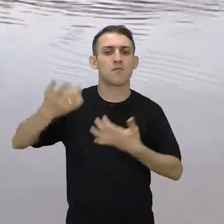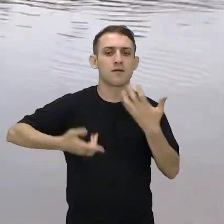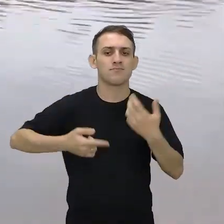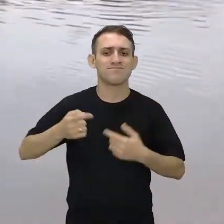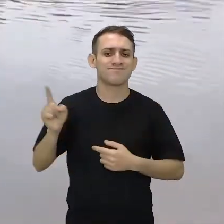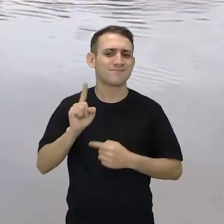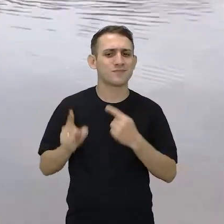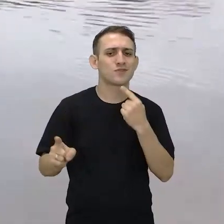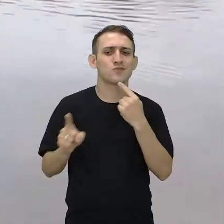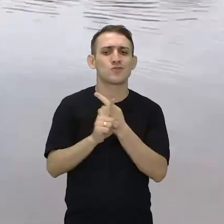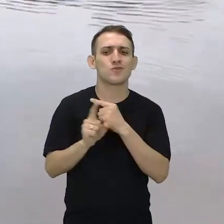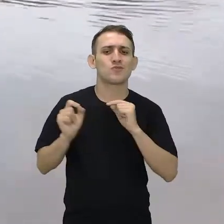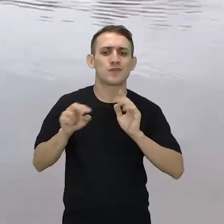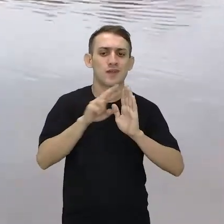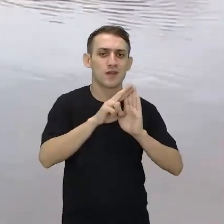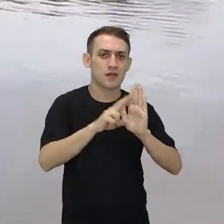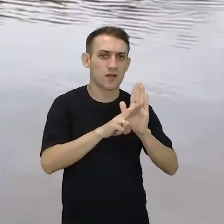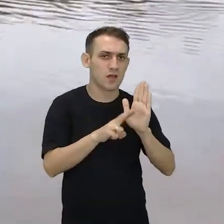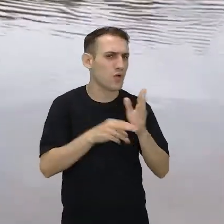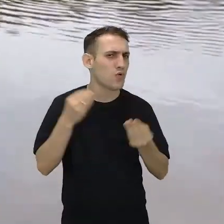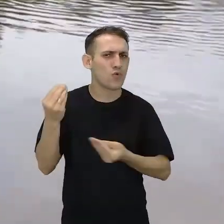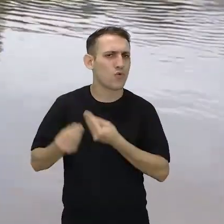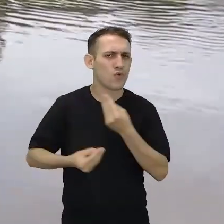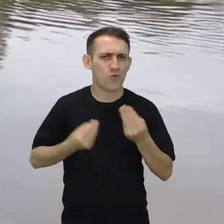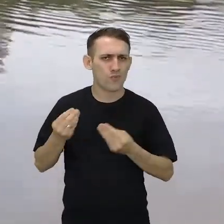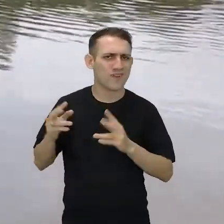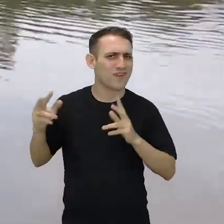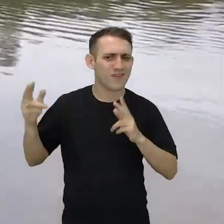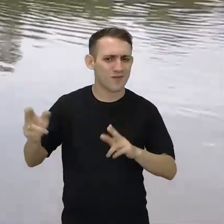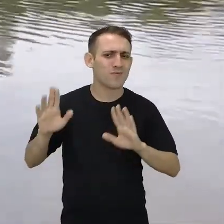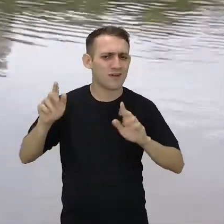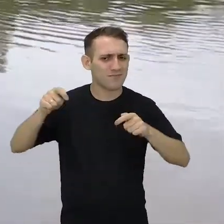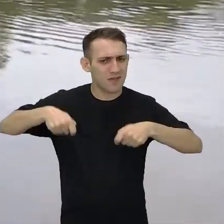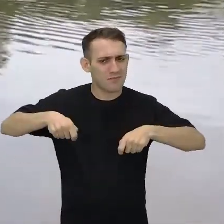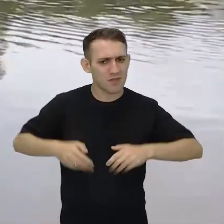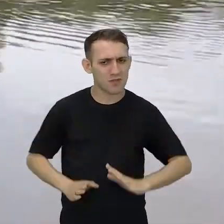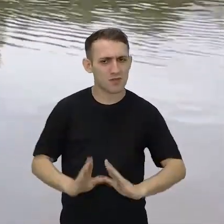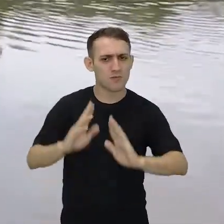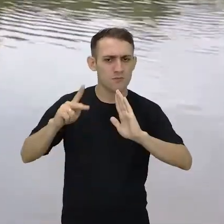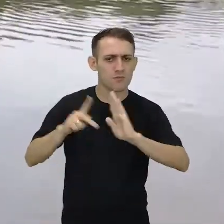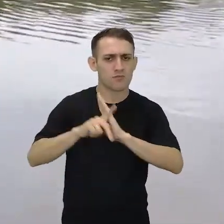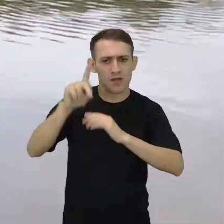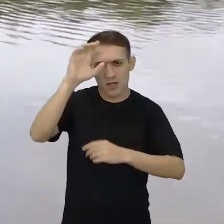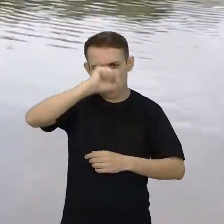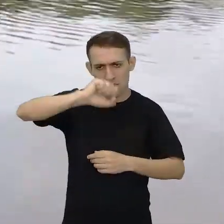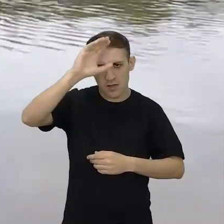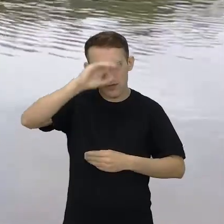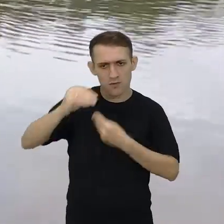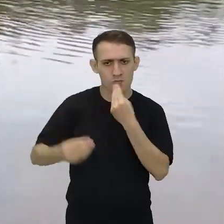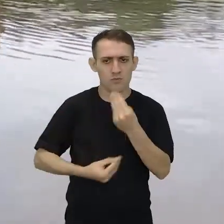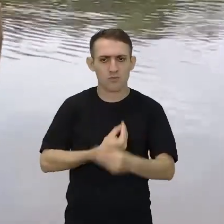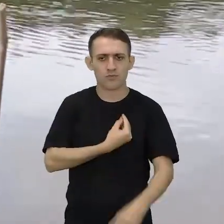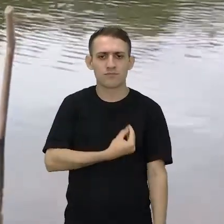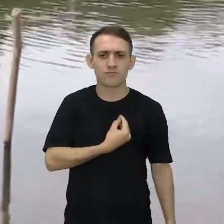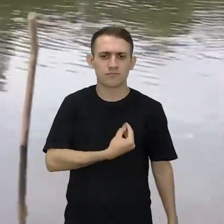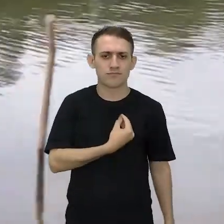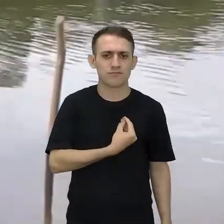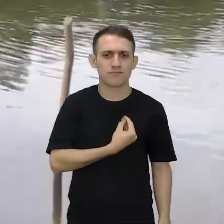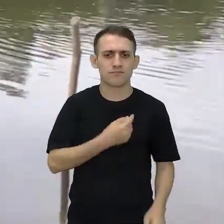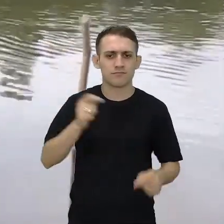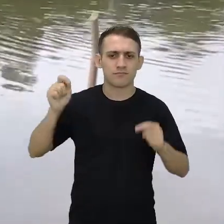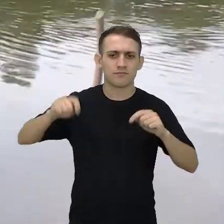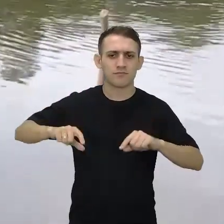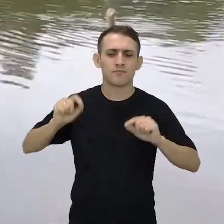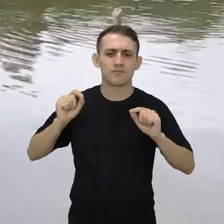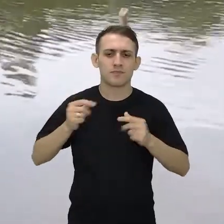encontra no livro o roteiro de como ser um Kaisara. Apenas nasce-se um e aprende-se com a vida. Com a modernidade e